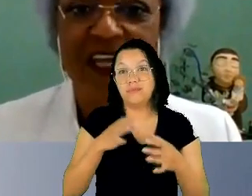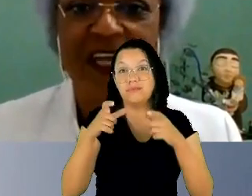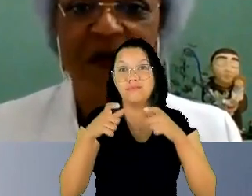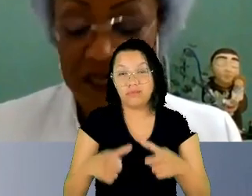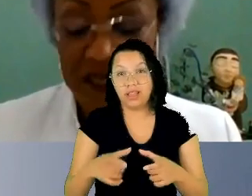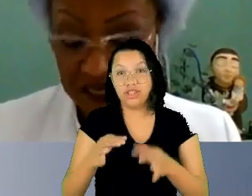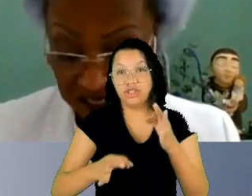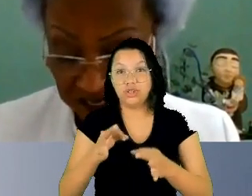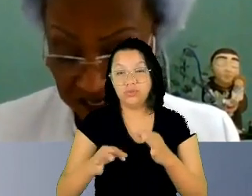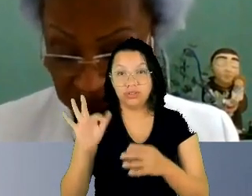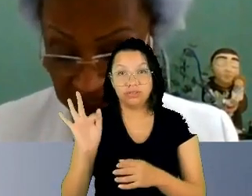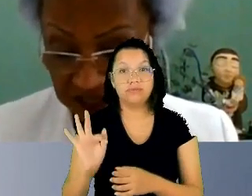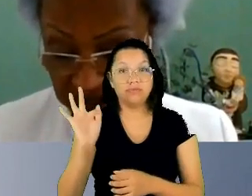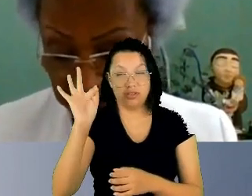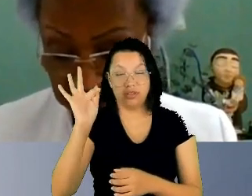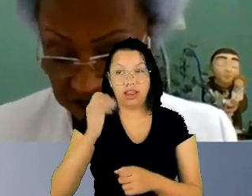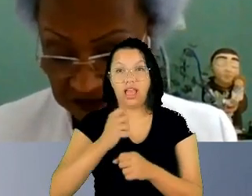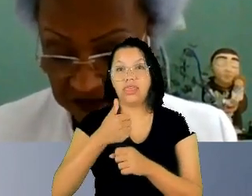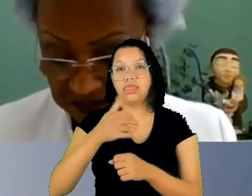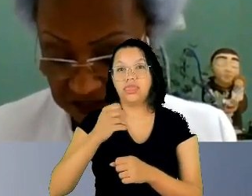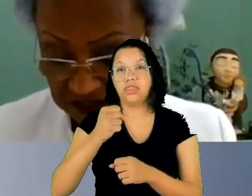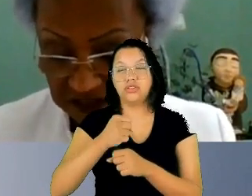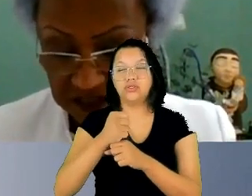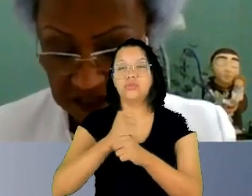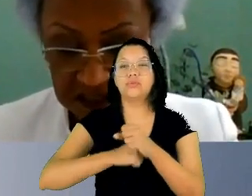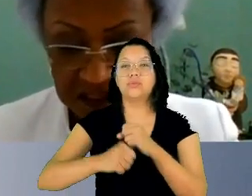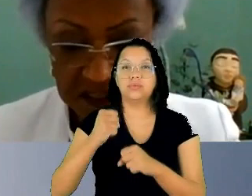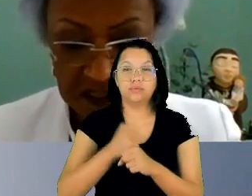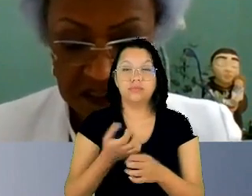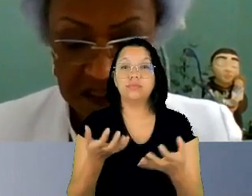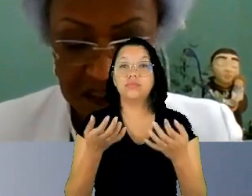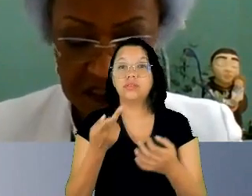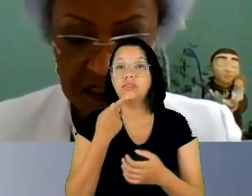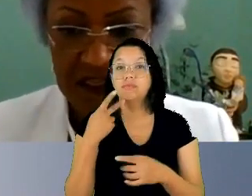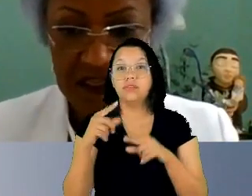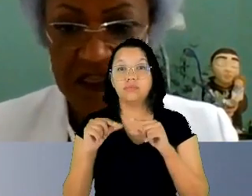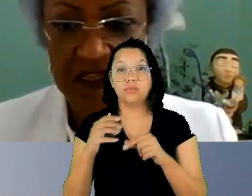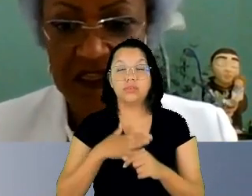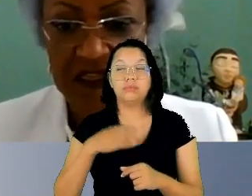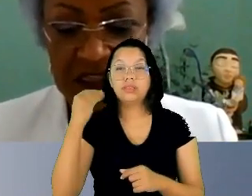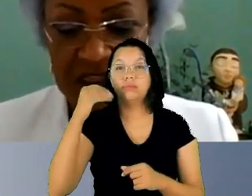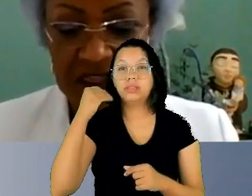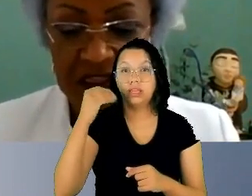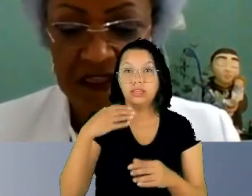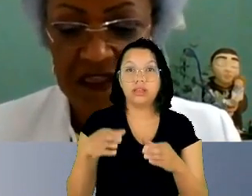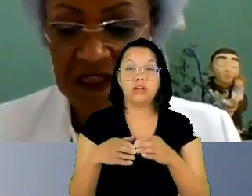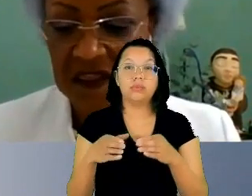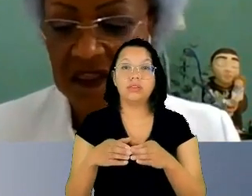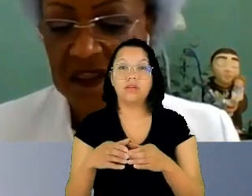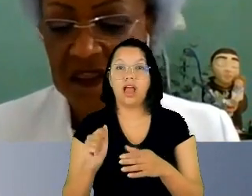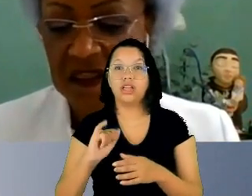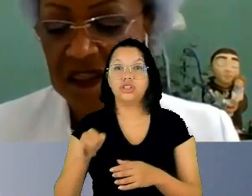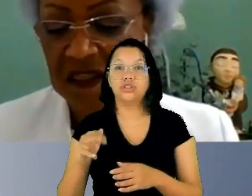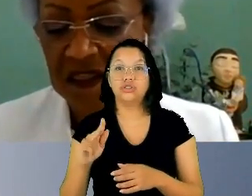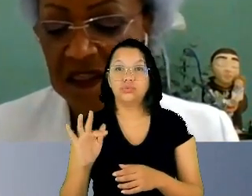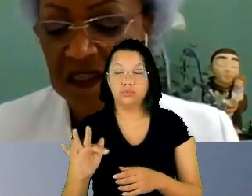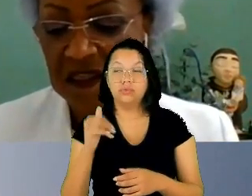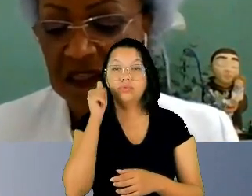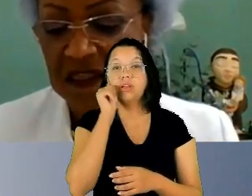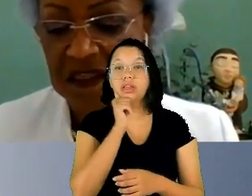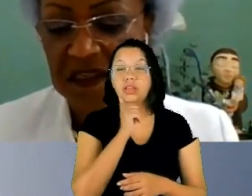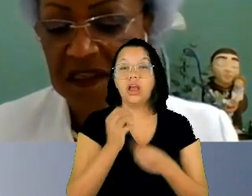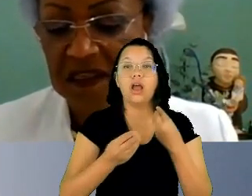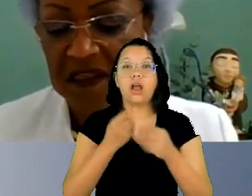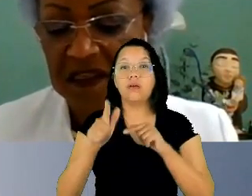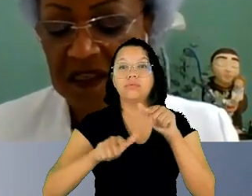anos e gostaria de dividir com vocês um pouco da minha experiência da Comissão Agilfimulheres e como o trabalho da Agilfimulheres se conecta com as